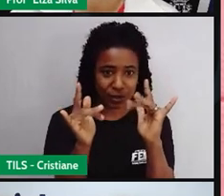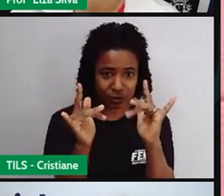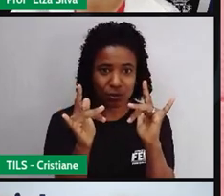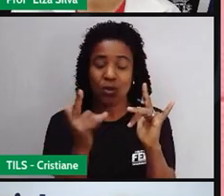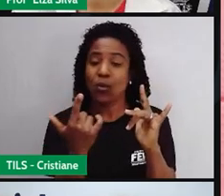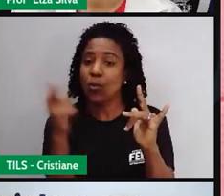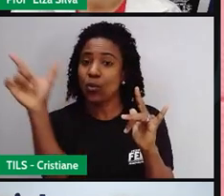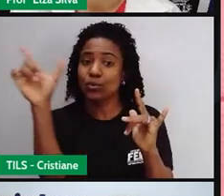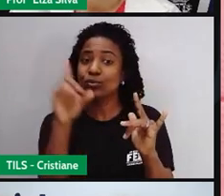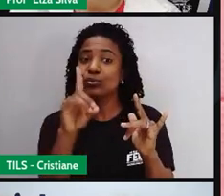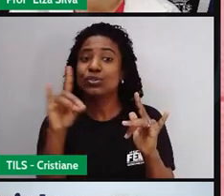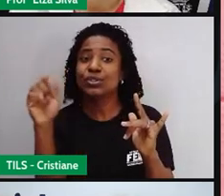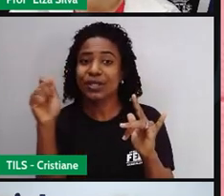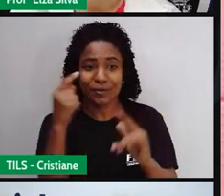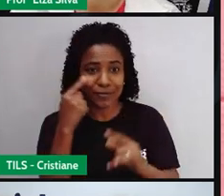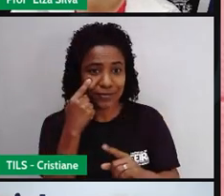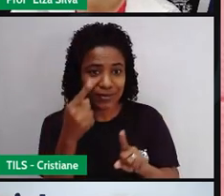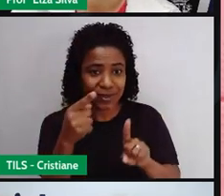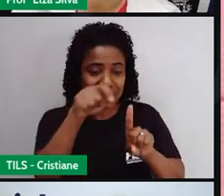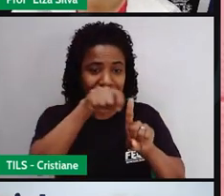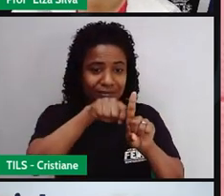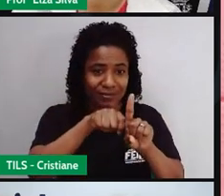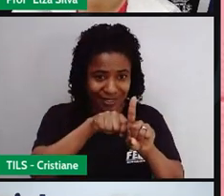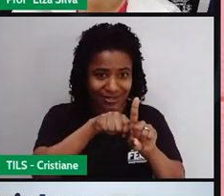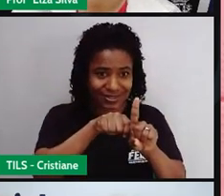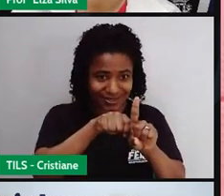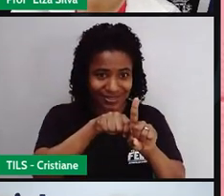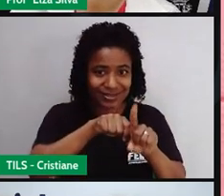dia. On January